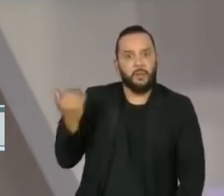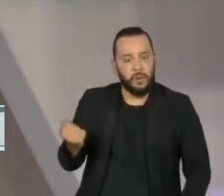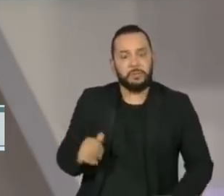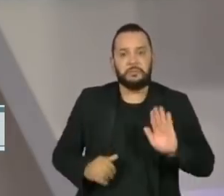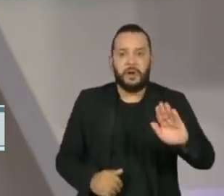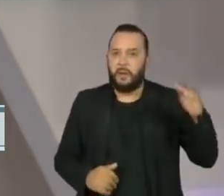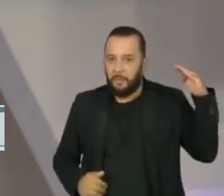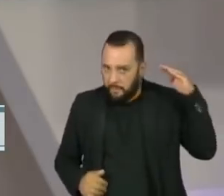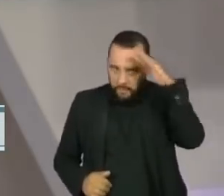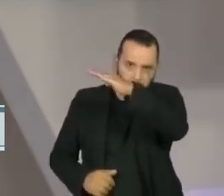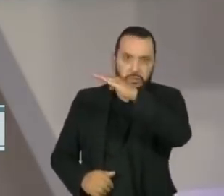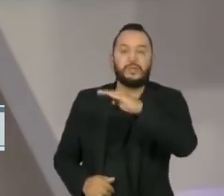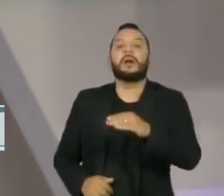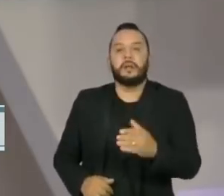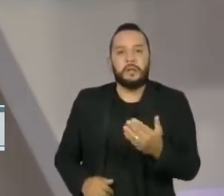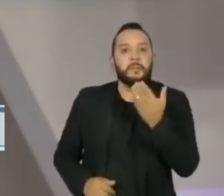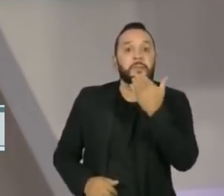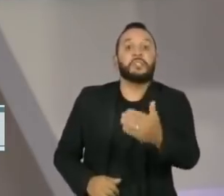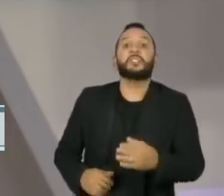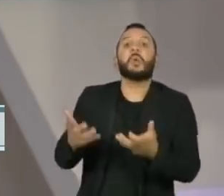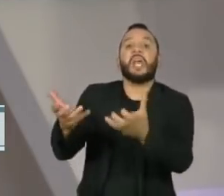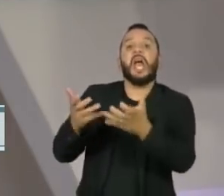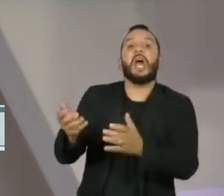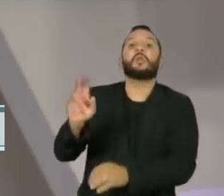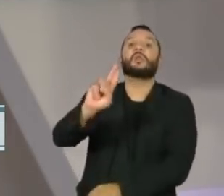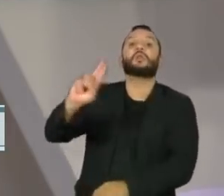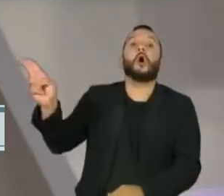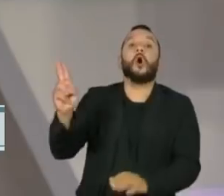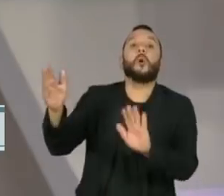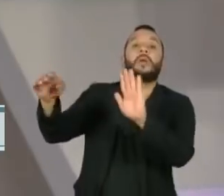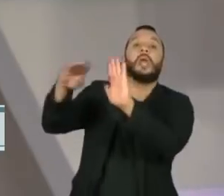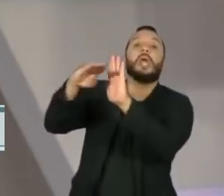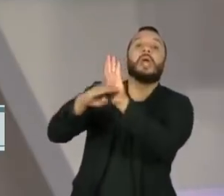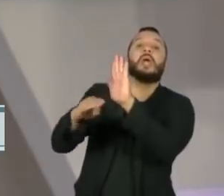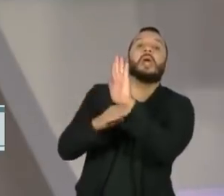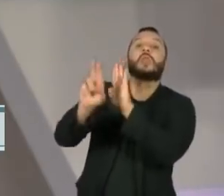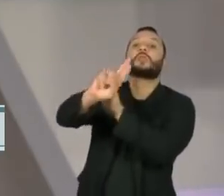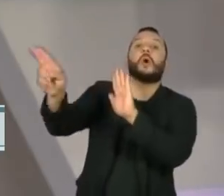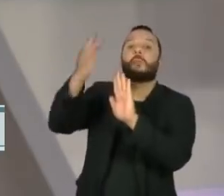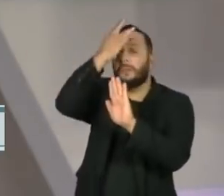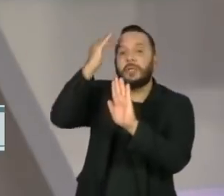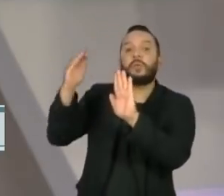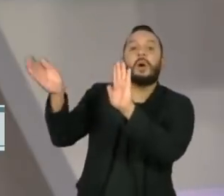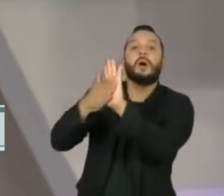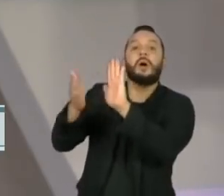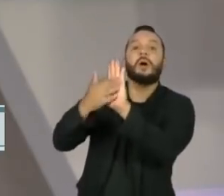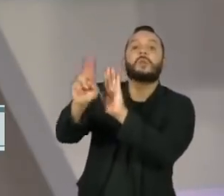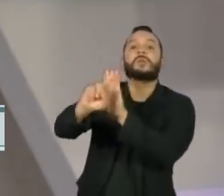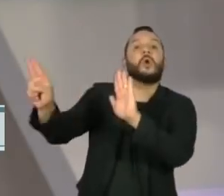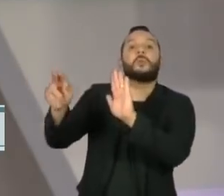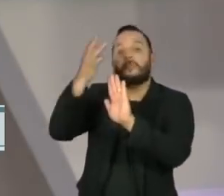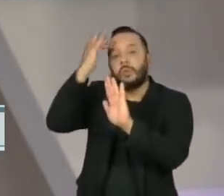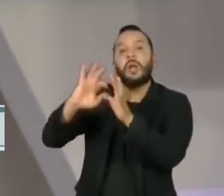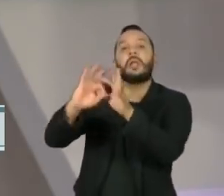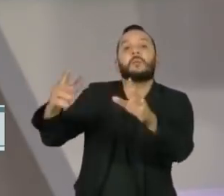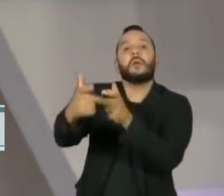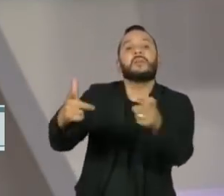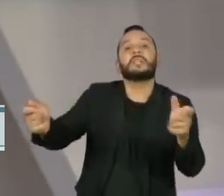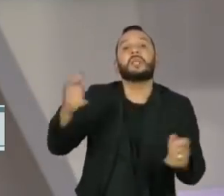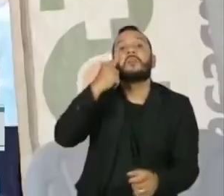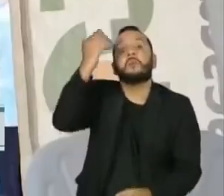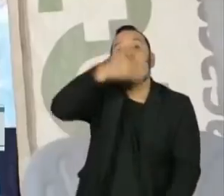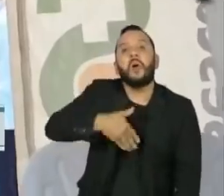o presidente Jair Bolsonaro pediu os nomes dos integrantes da agência que liberaram a vacinação contra a Covid-19.